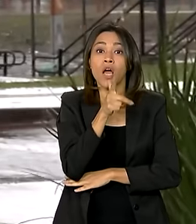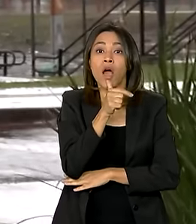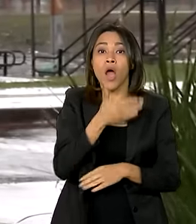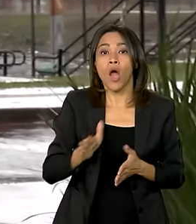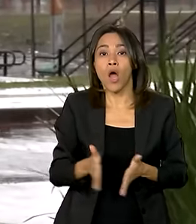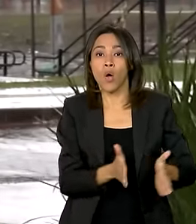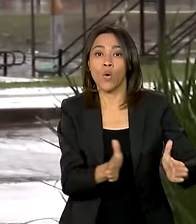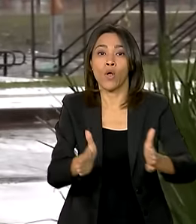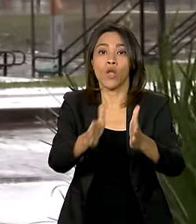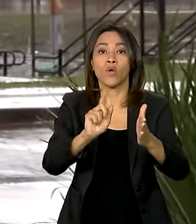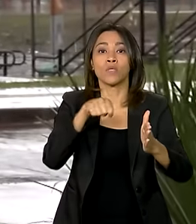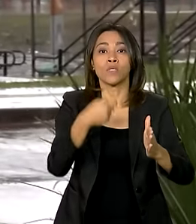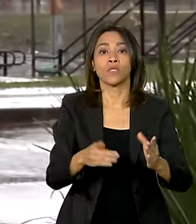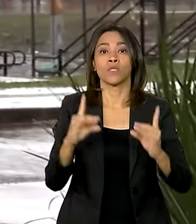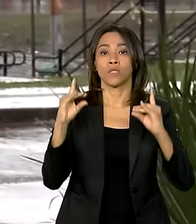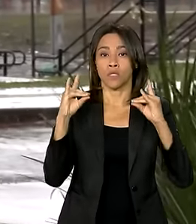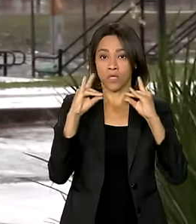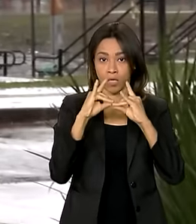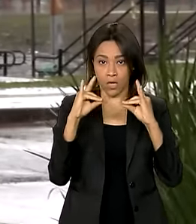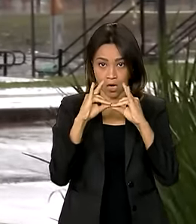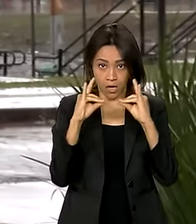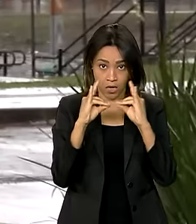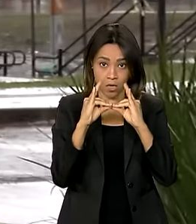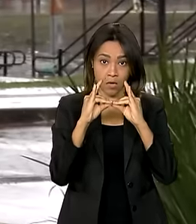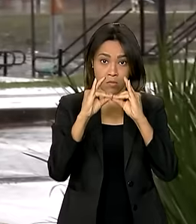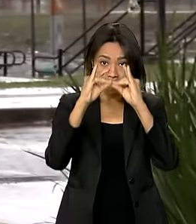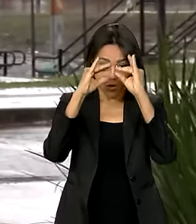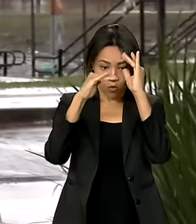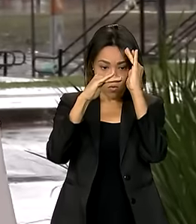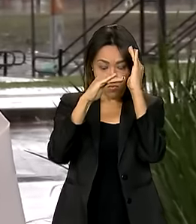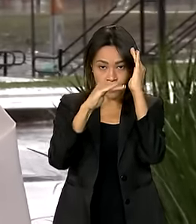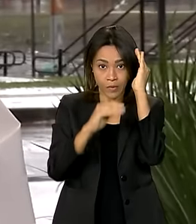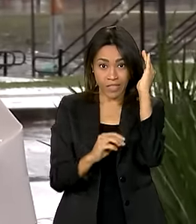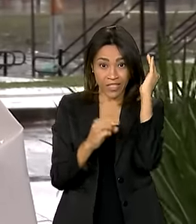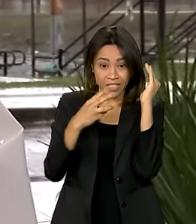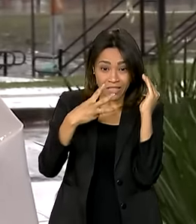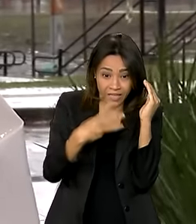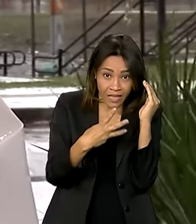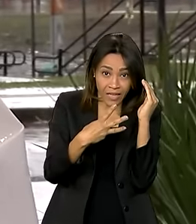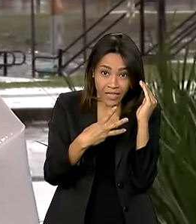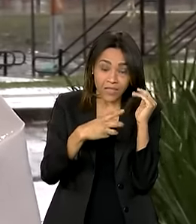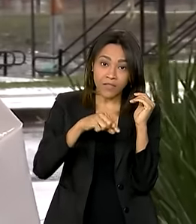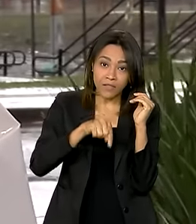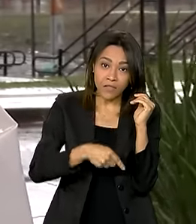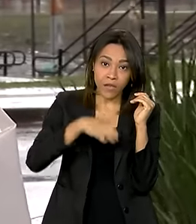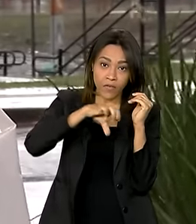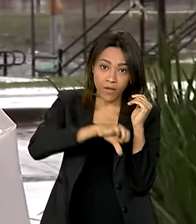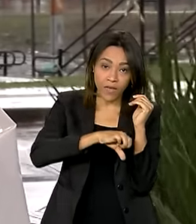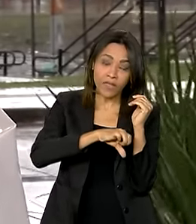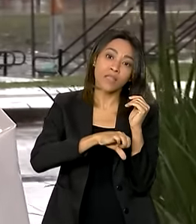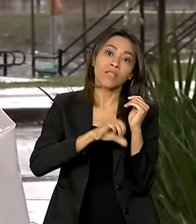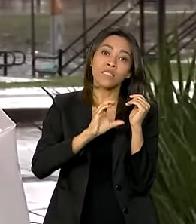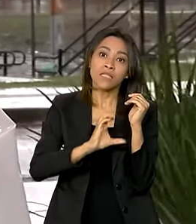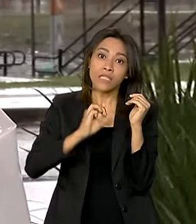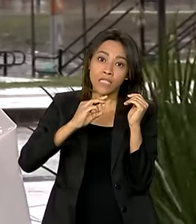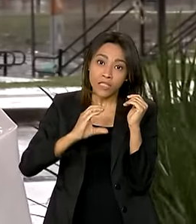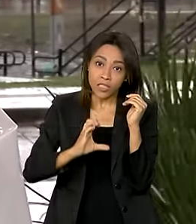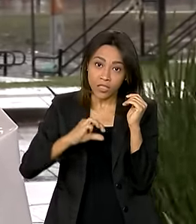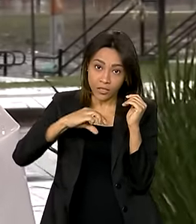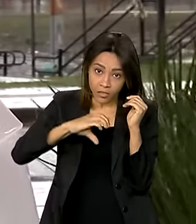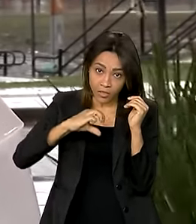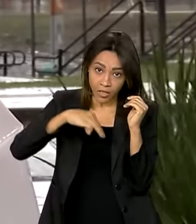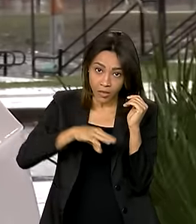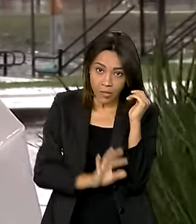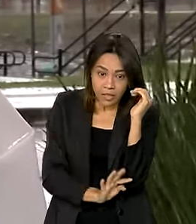podem ver aqui atrás. O Guaíba que está com nível de 3,96 centímetros, portanto 96 centímetros acima da cota de